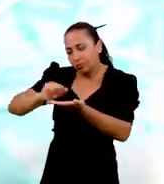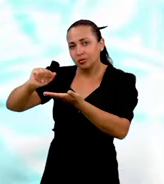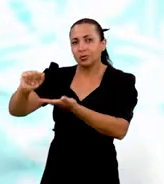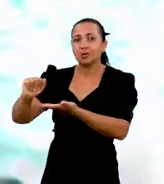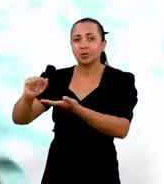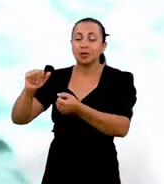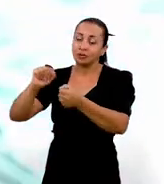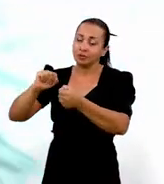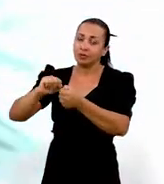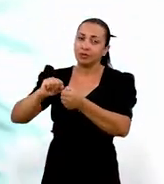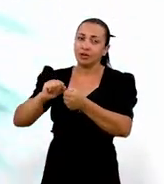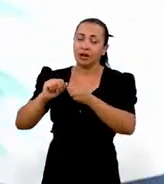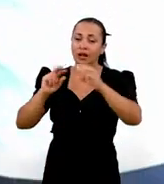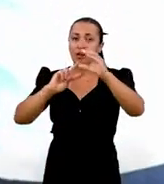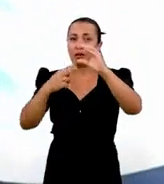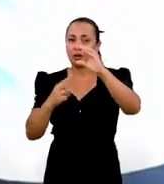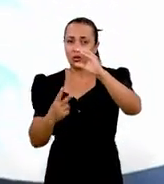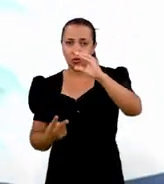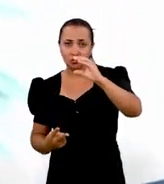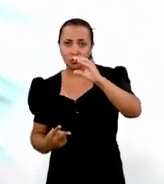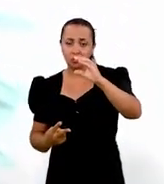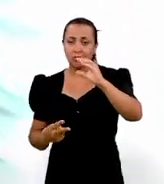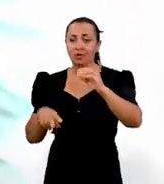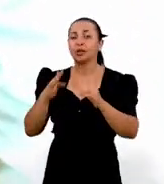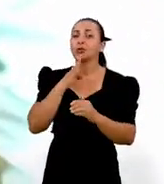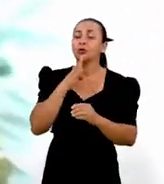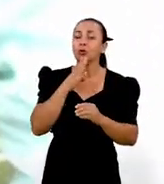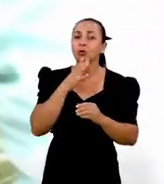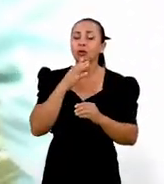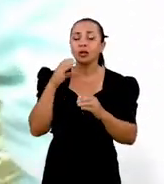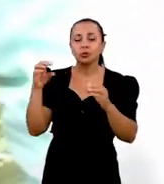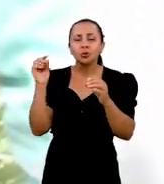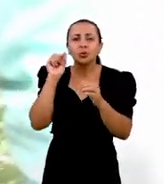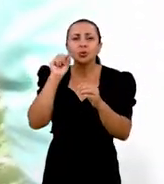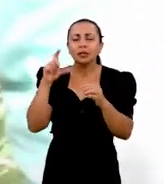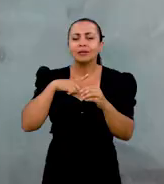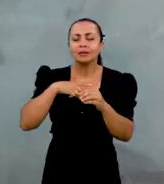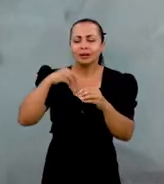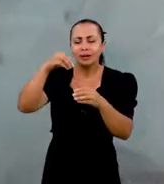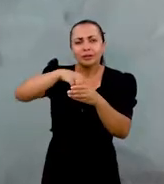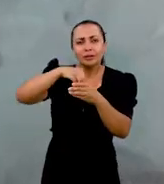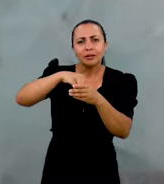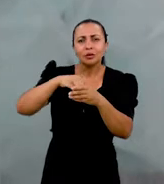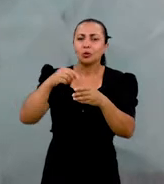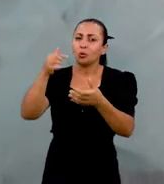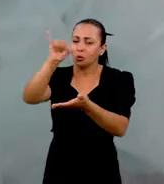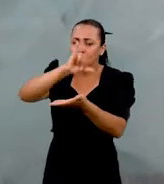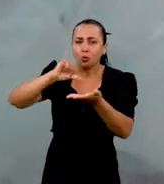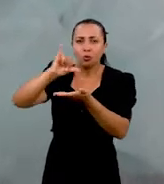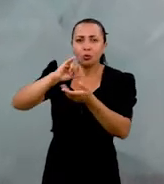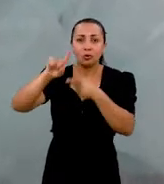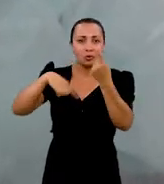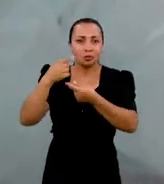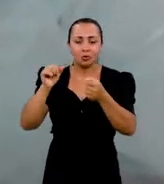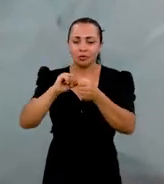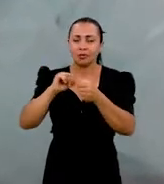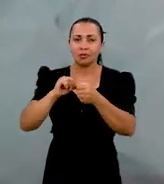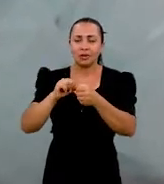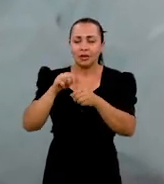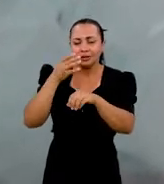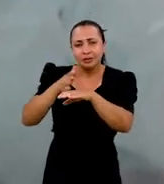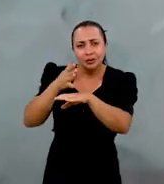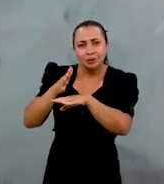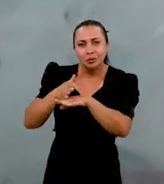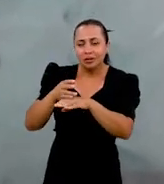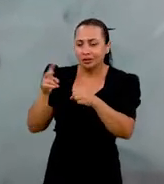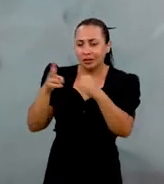é feita a cromatografia, que é onde a gente conhece a composição química do óleo. E a partir daí são feitos testes in